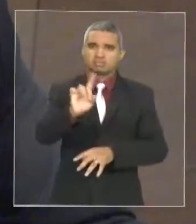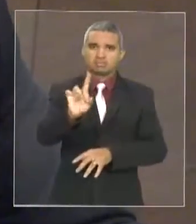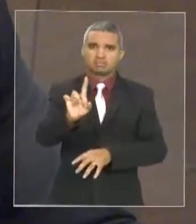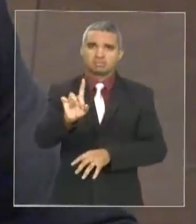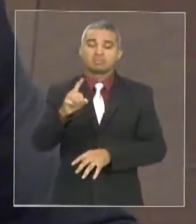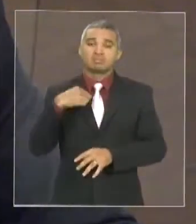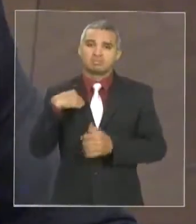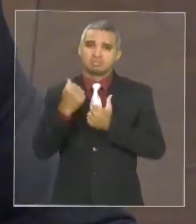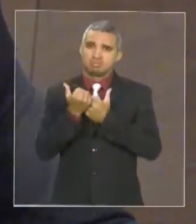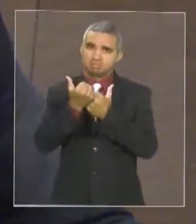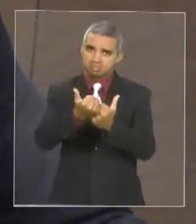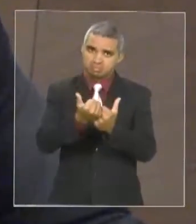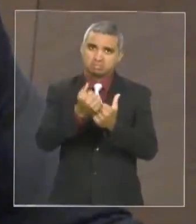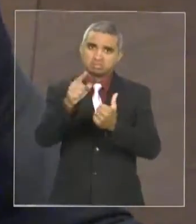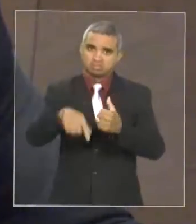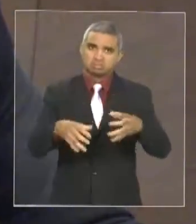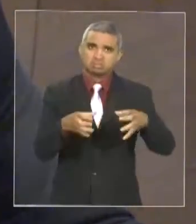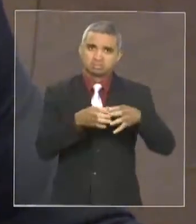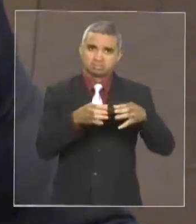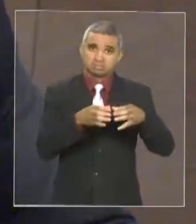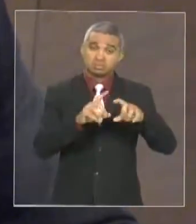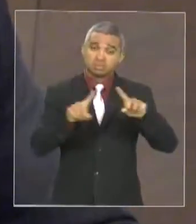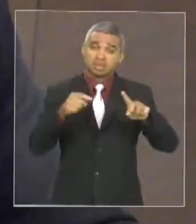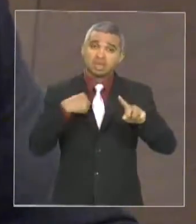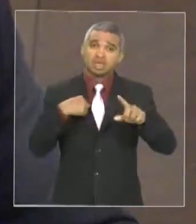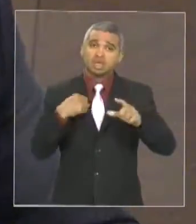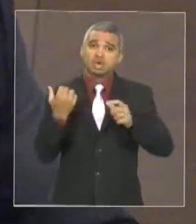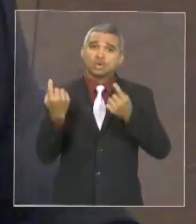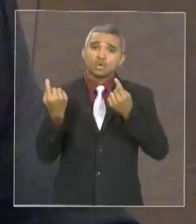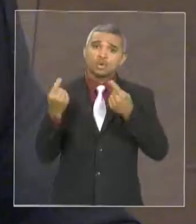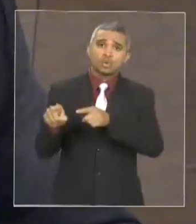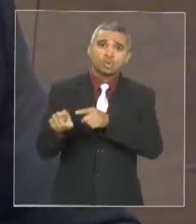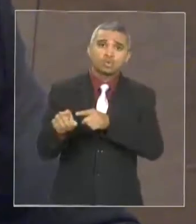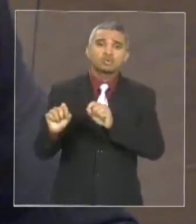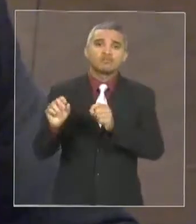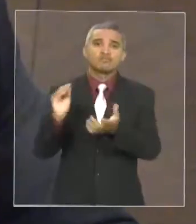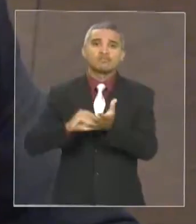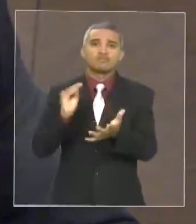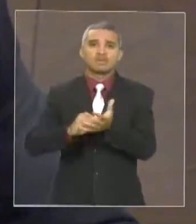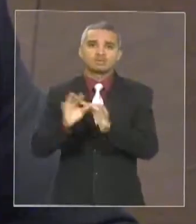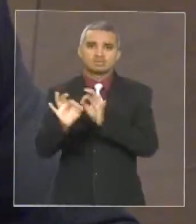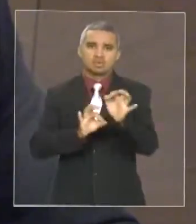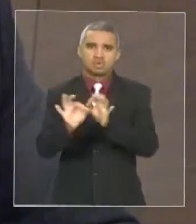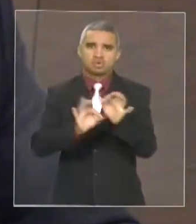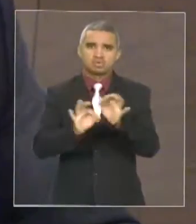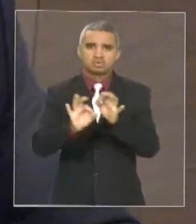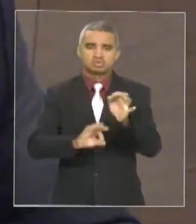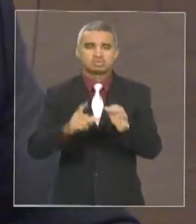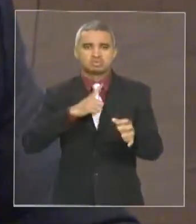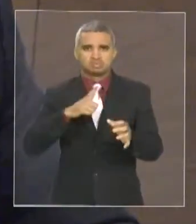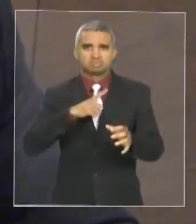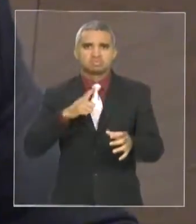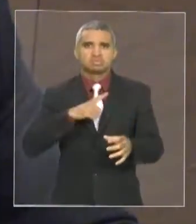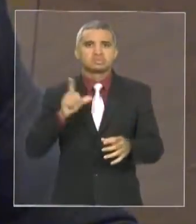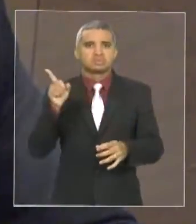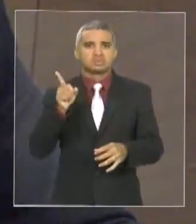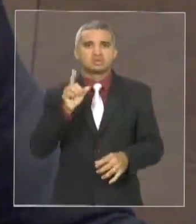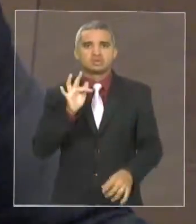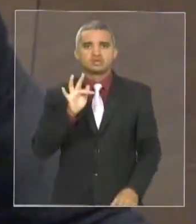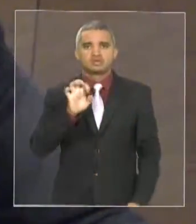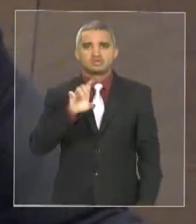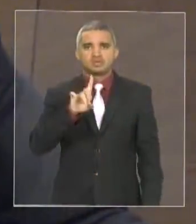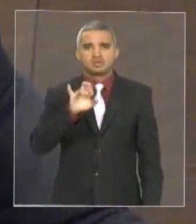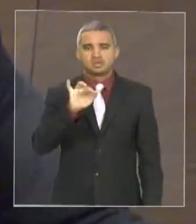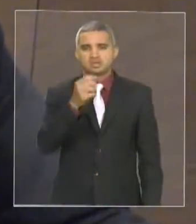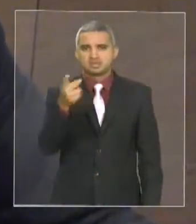a favor dos times. Agora, eu estou contra a desorganização que vem acontecendo à frente da Federação Maranhense